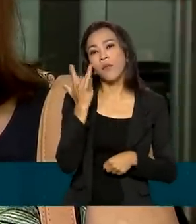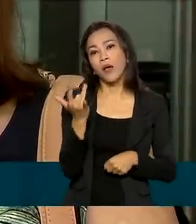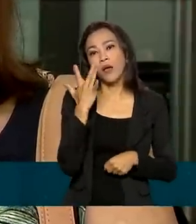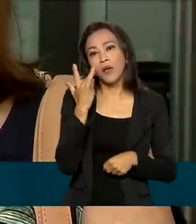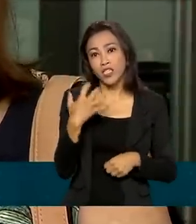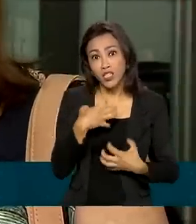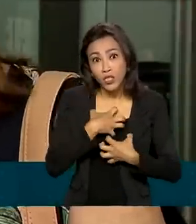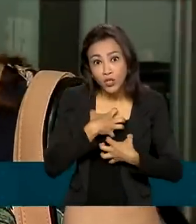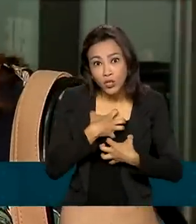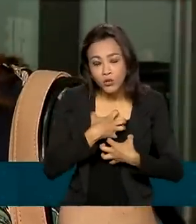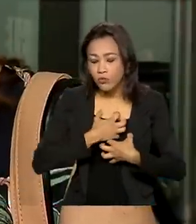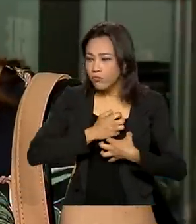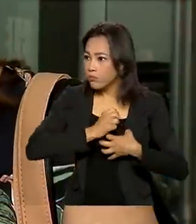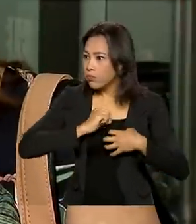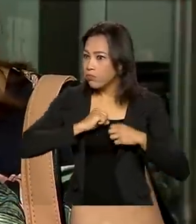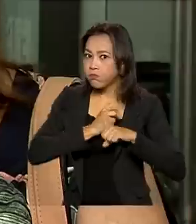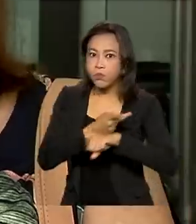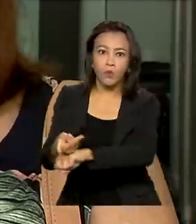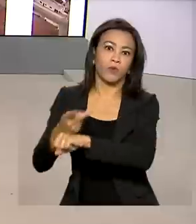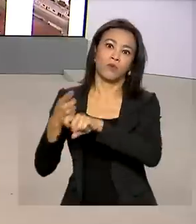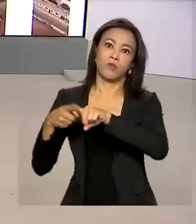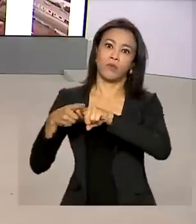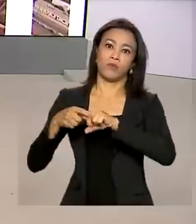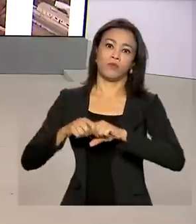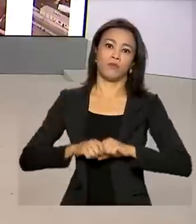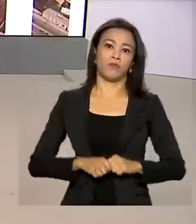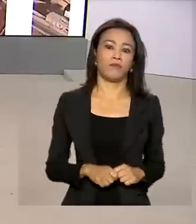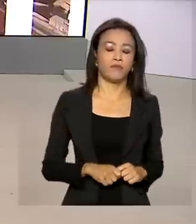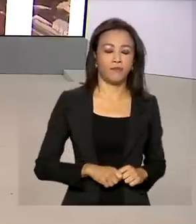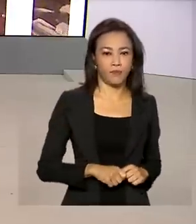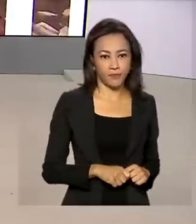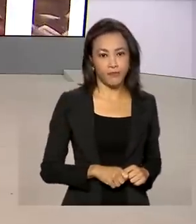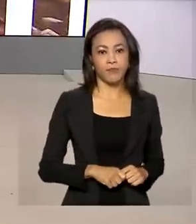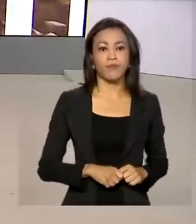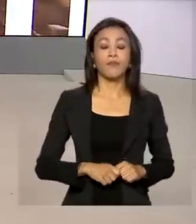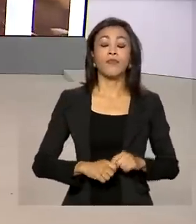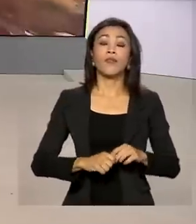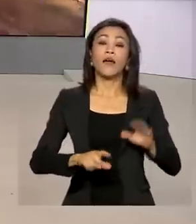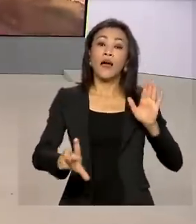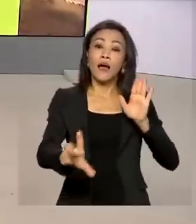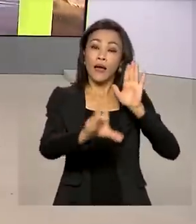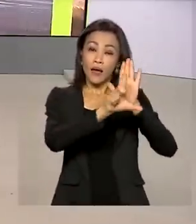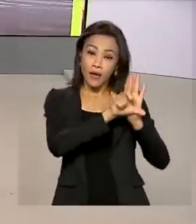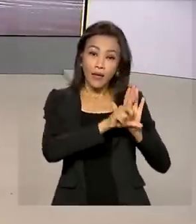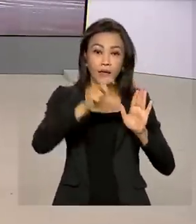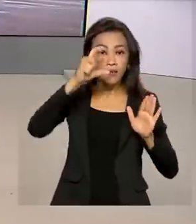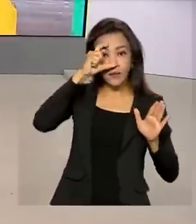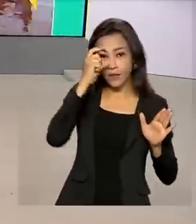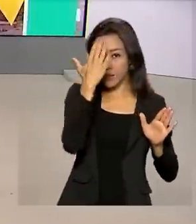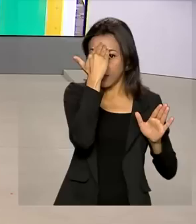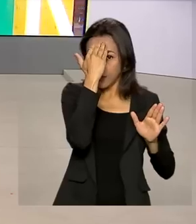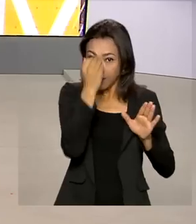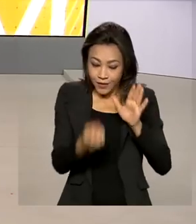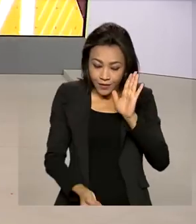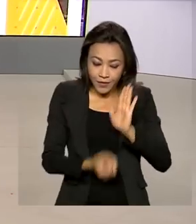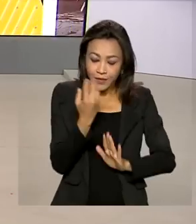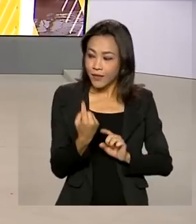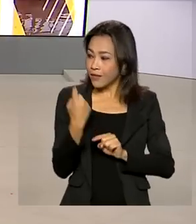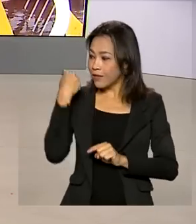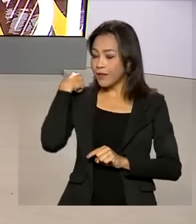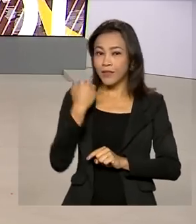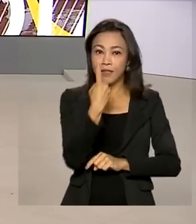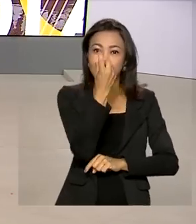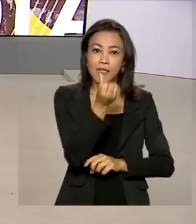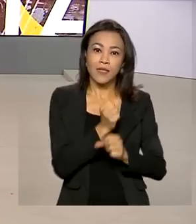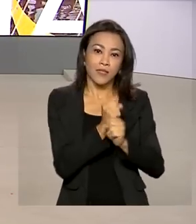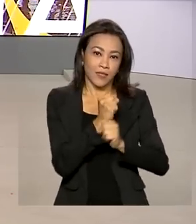Sentiu hoje. Corra para o médico. A Lei Maria da Penha completou 16 anos neste domingo. E o